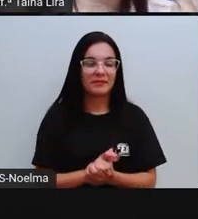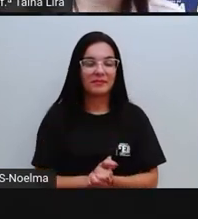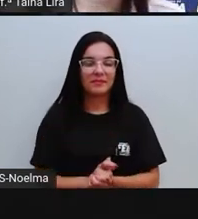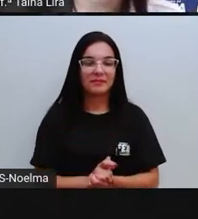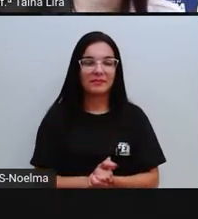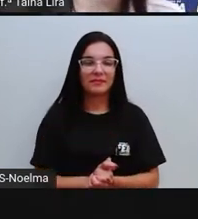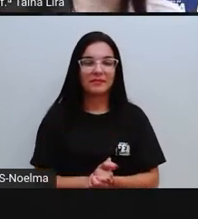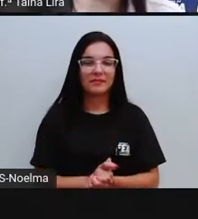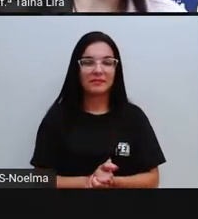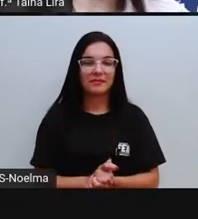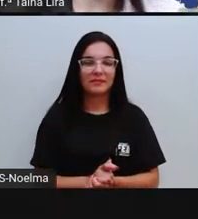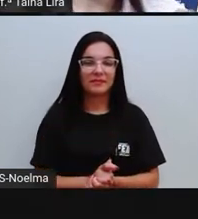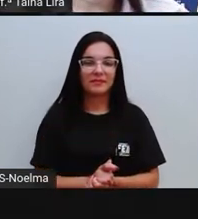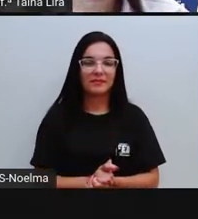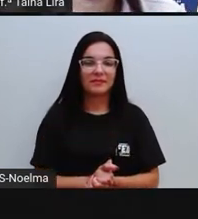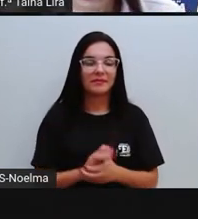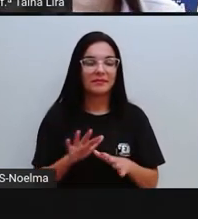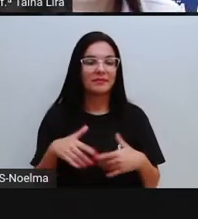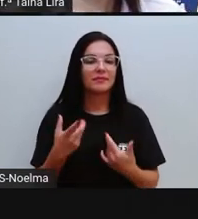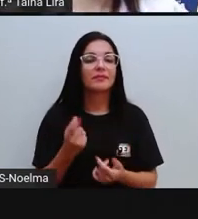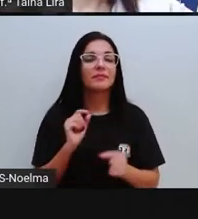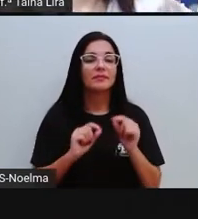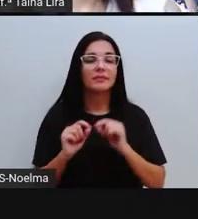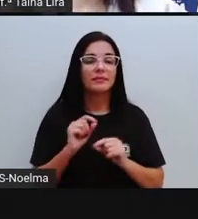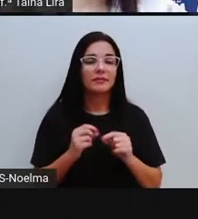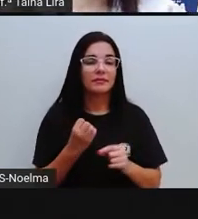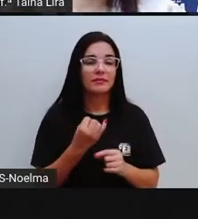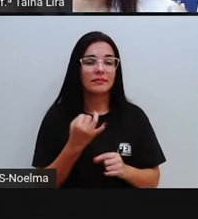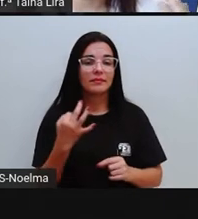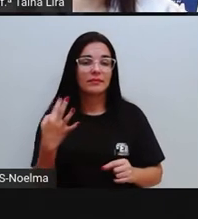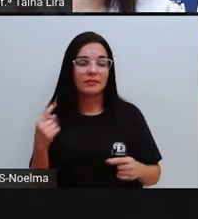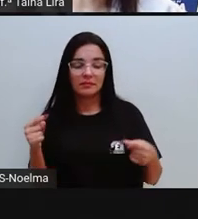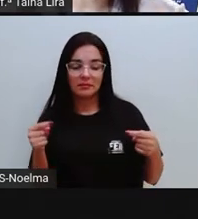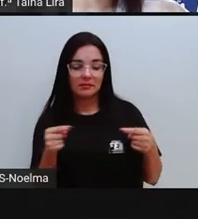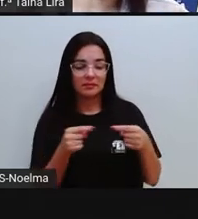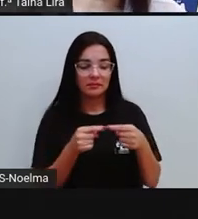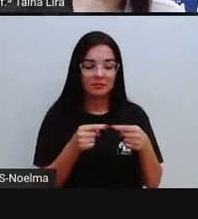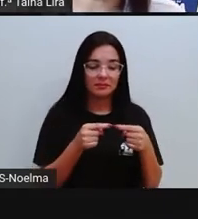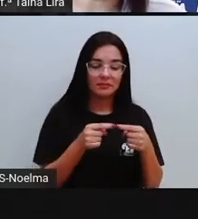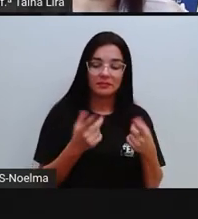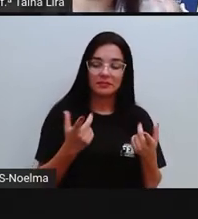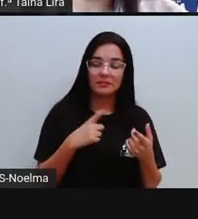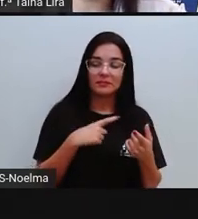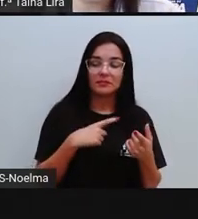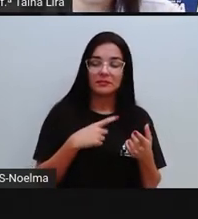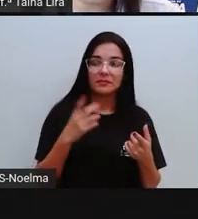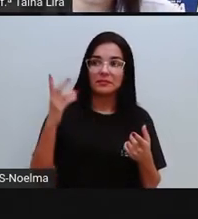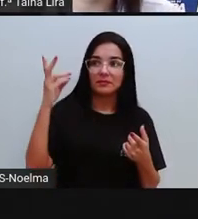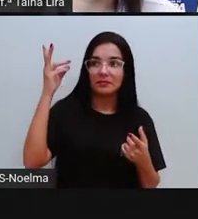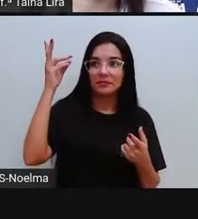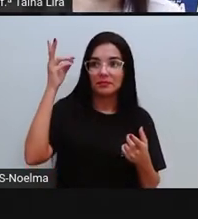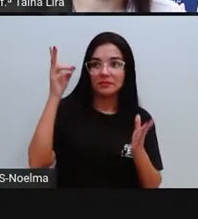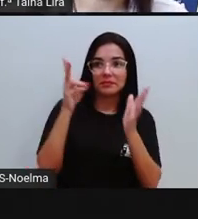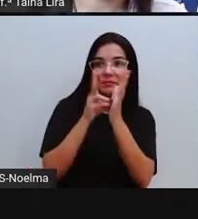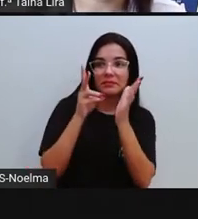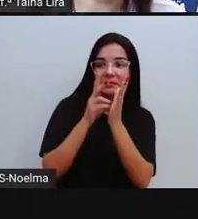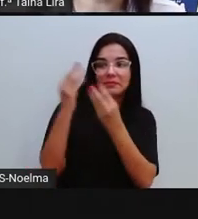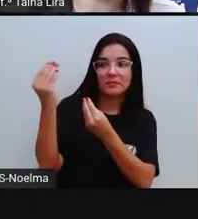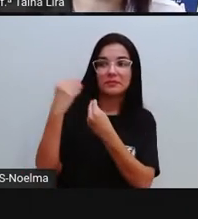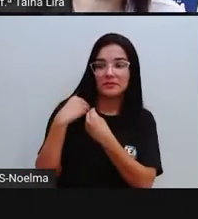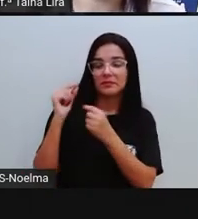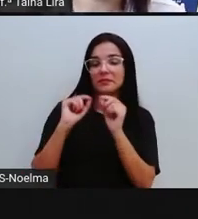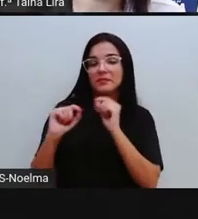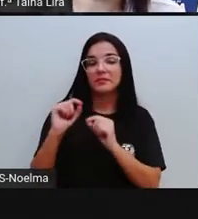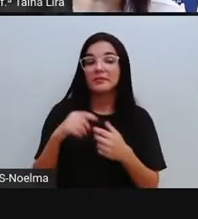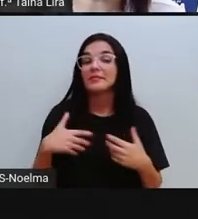são esses traços da nossa cultura que nós herdamos do povo indígena? Então, ó,